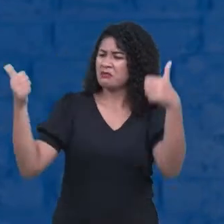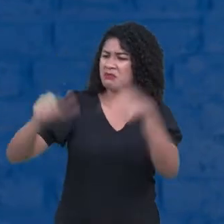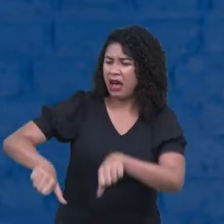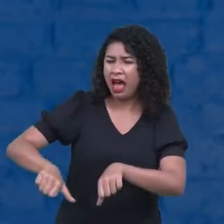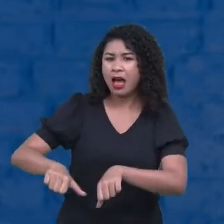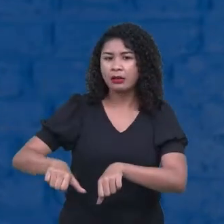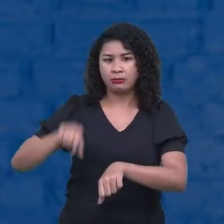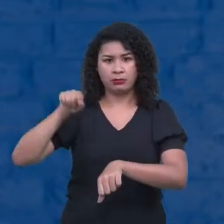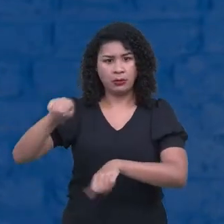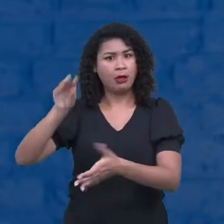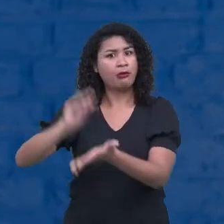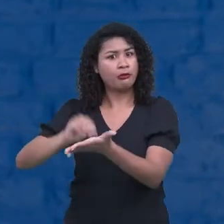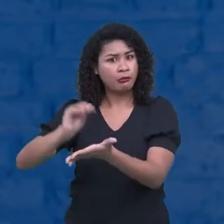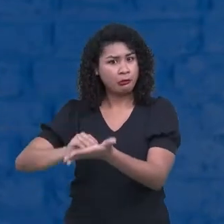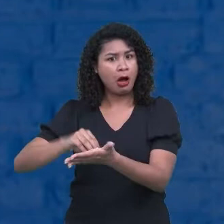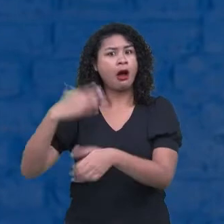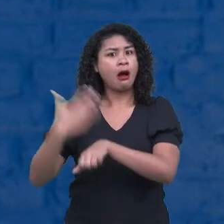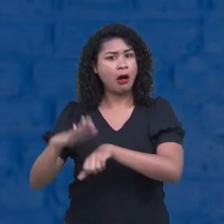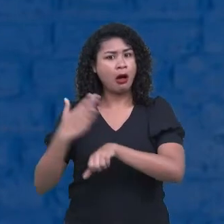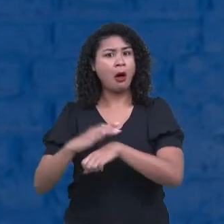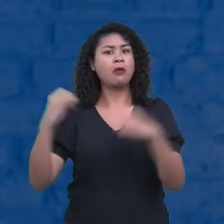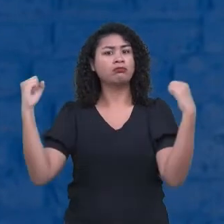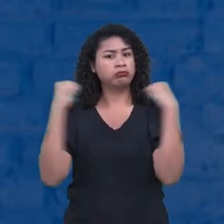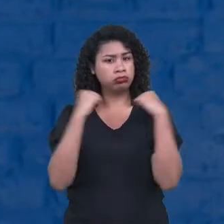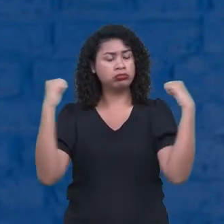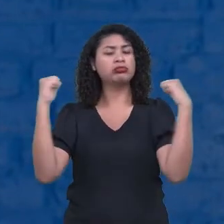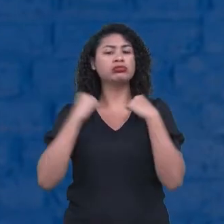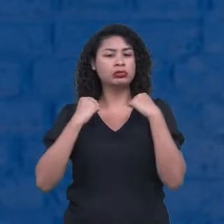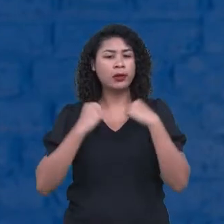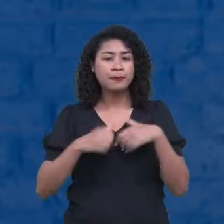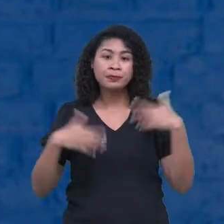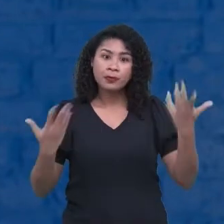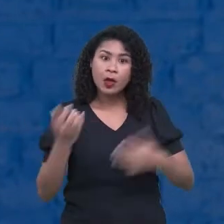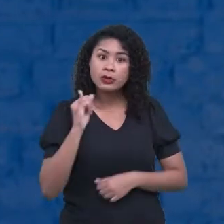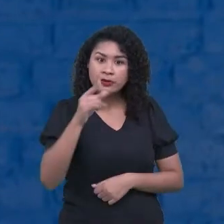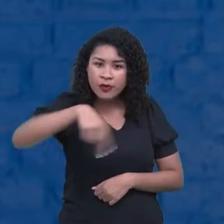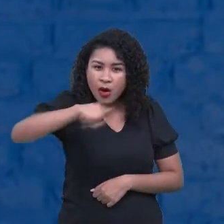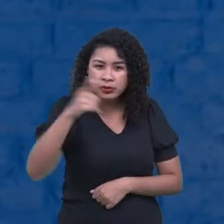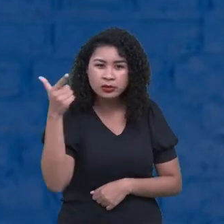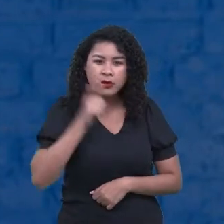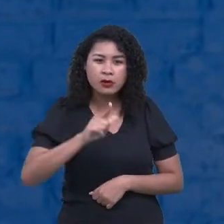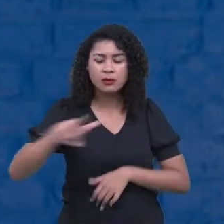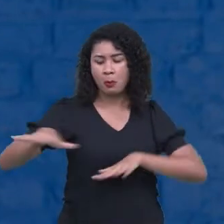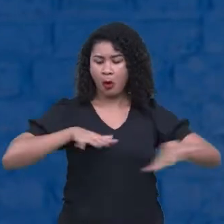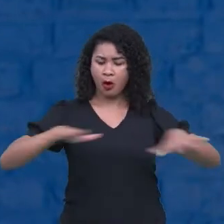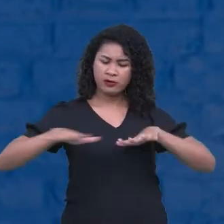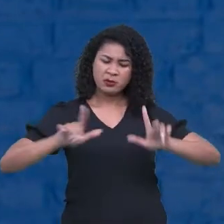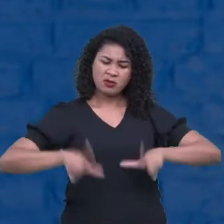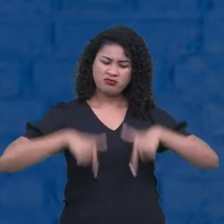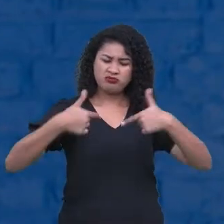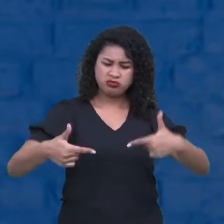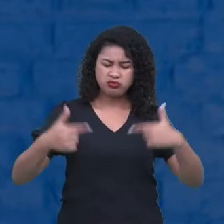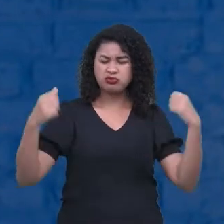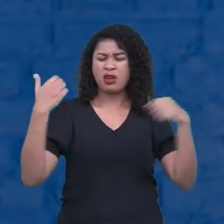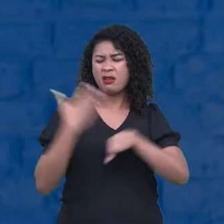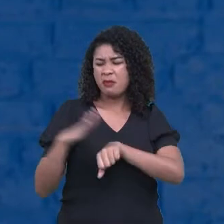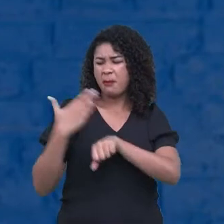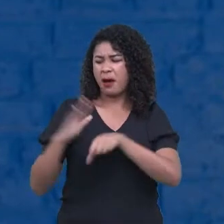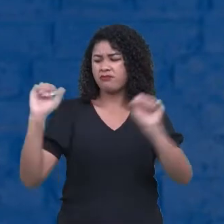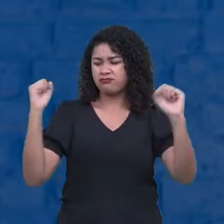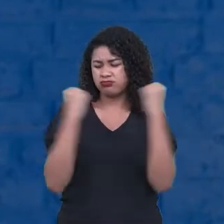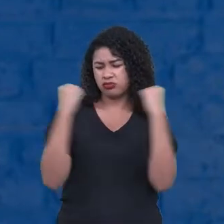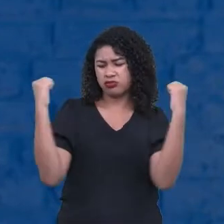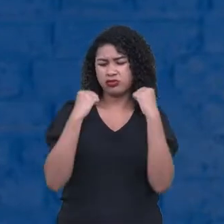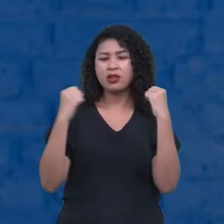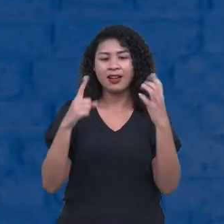atividade física vai te causar o quê? Alegria, sensação, bom humor. E isso também faz